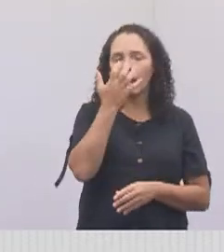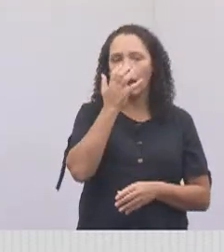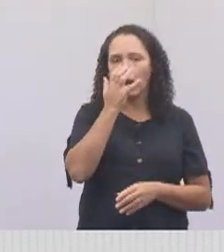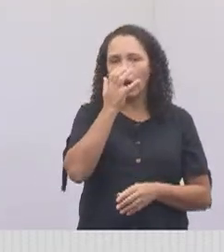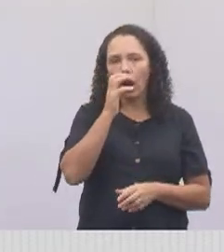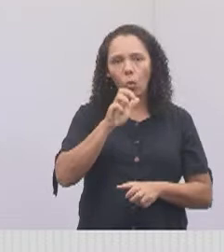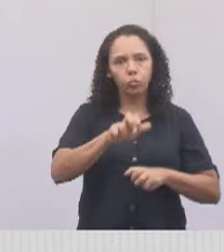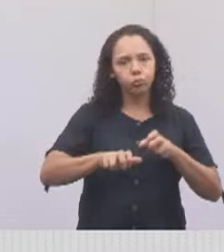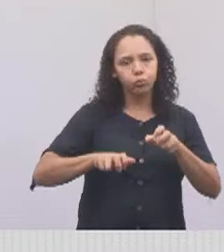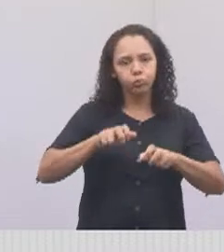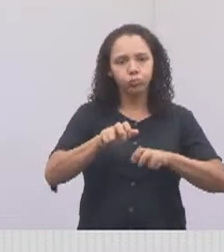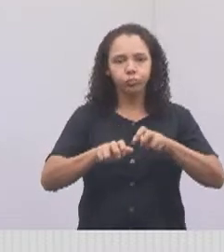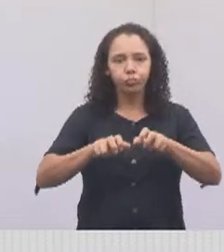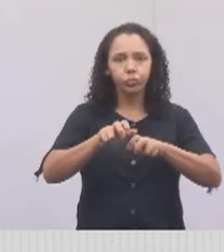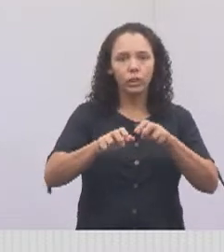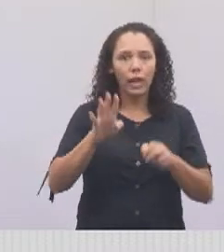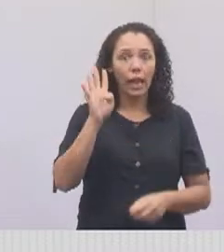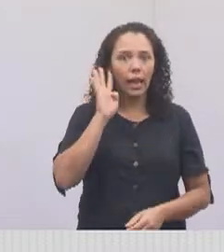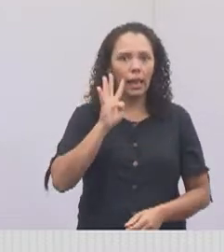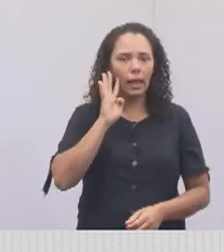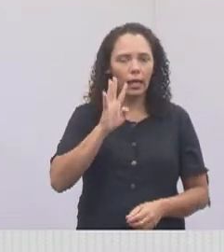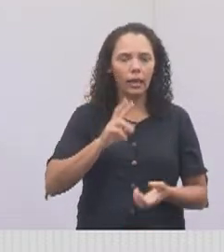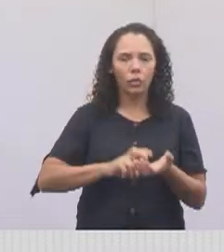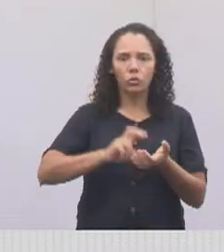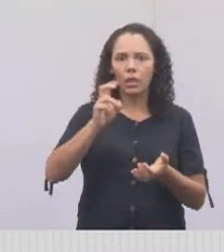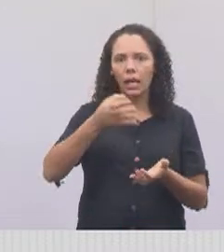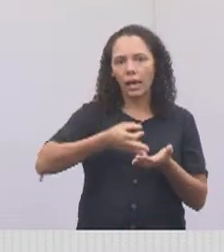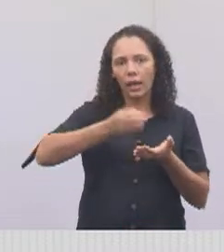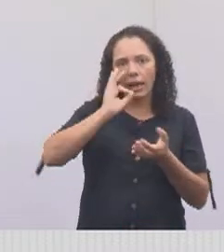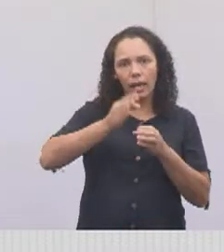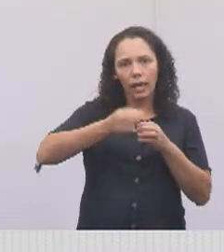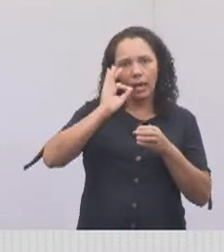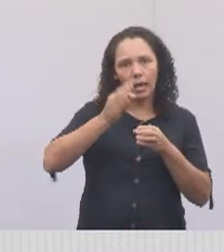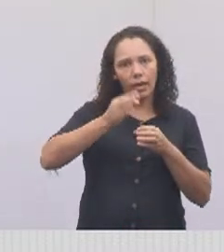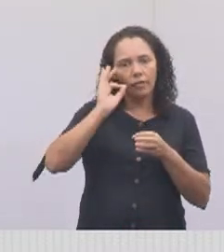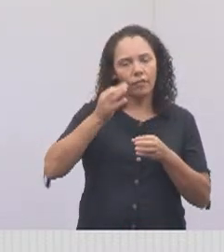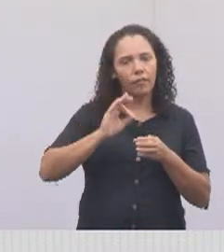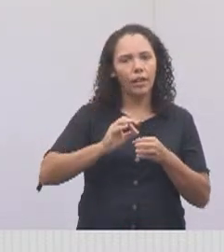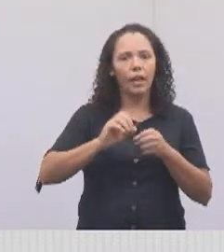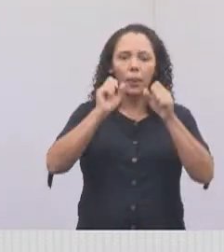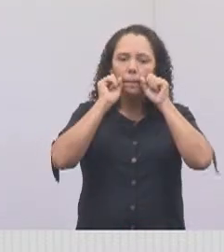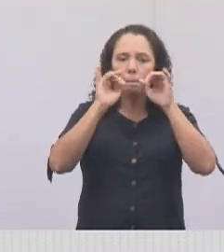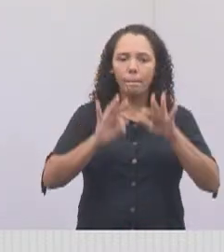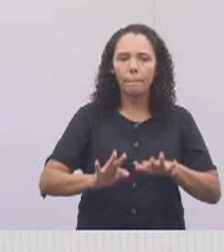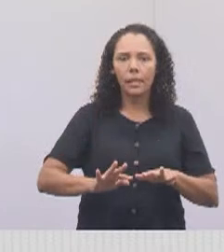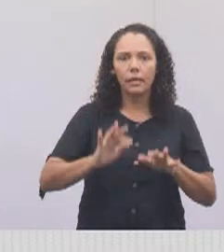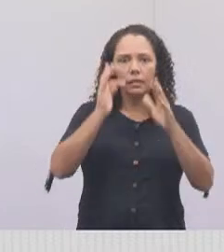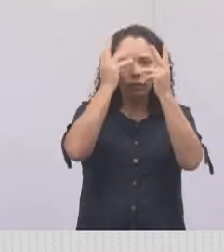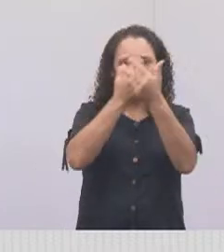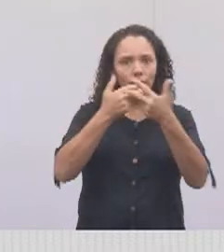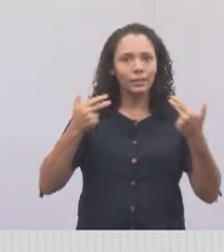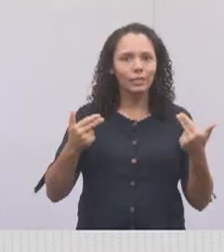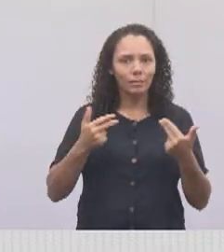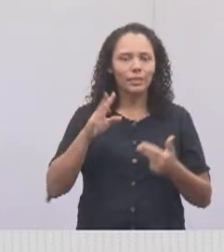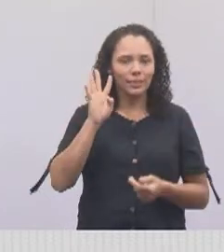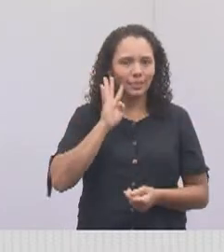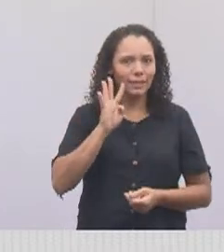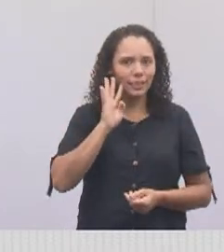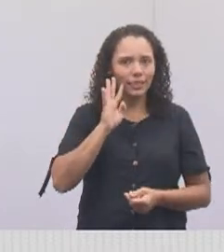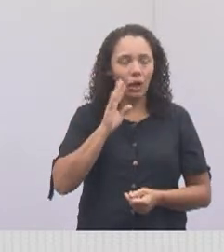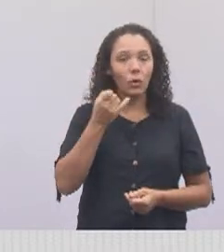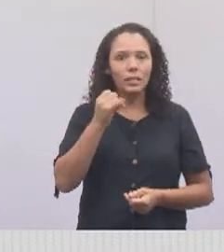ser muito legal, vai ter um café da manhã, várias atrações, vai ter a bênção dos animais. Olha só que legal, para quem não tem um animal